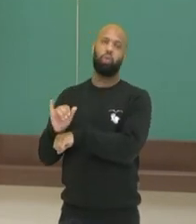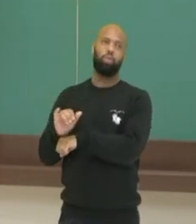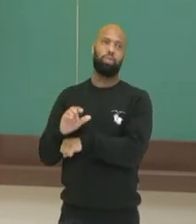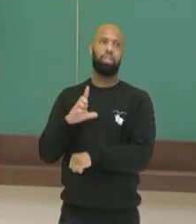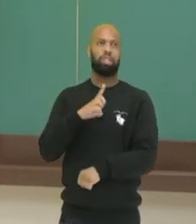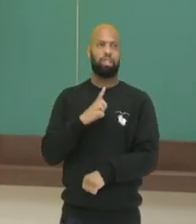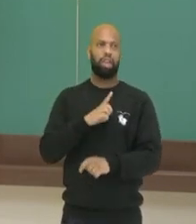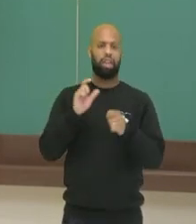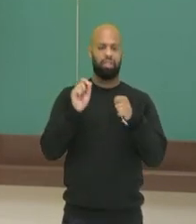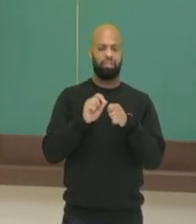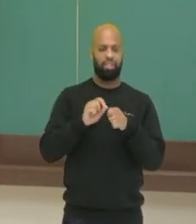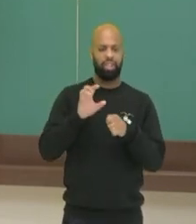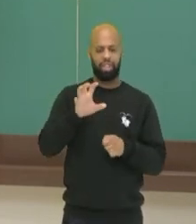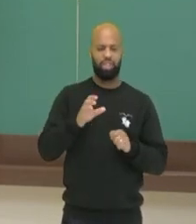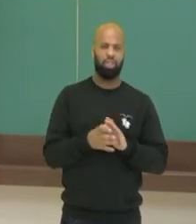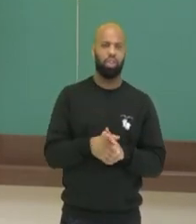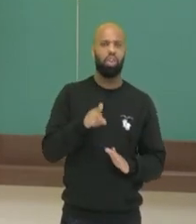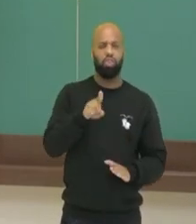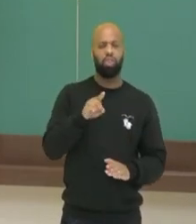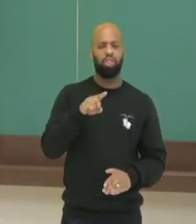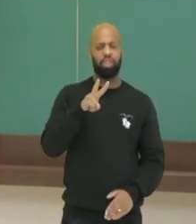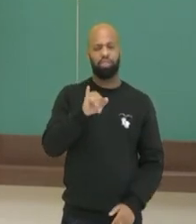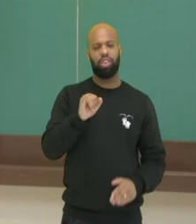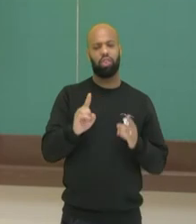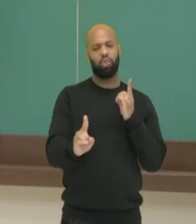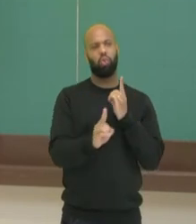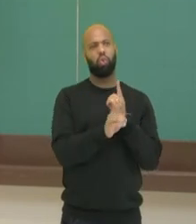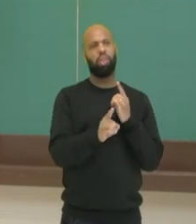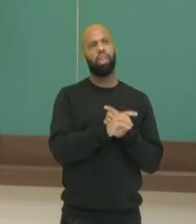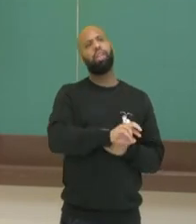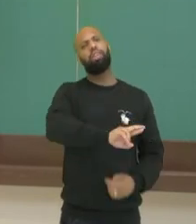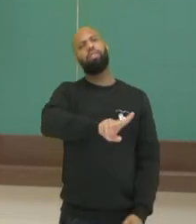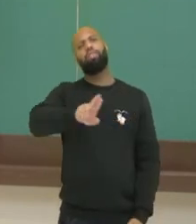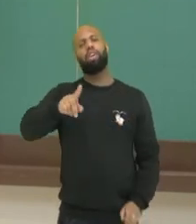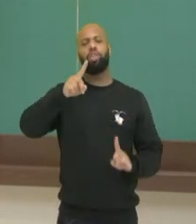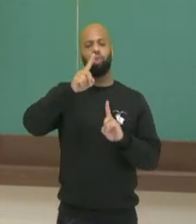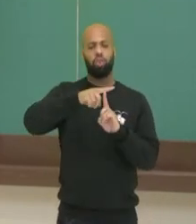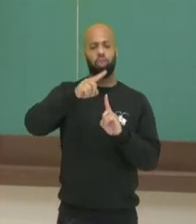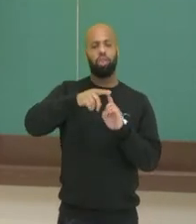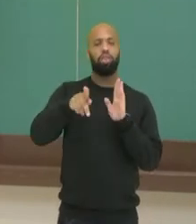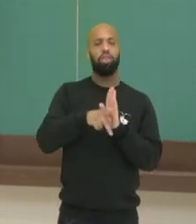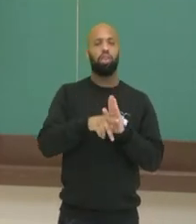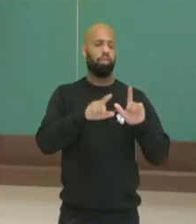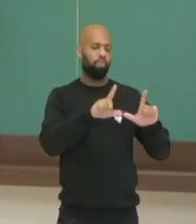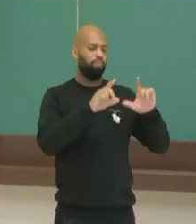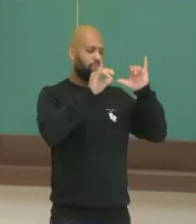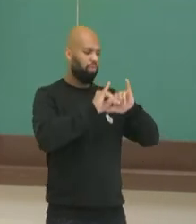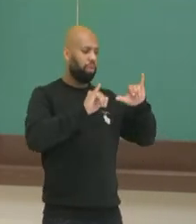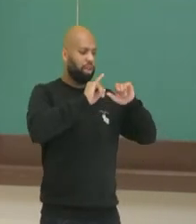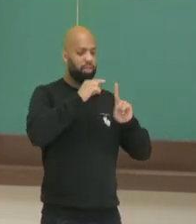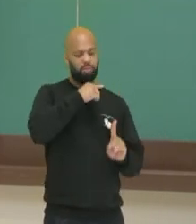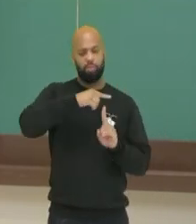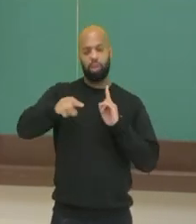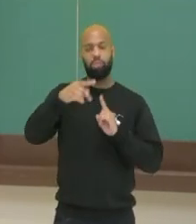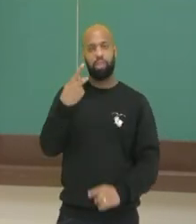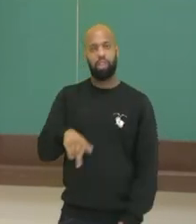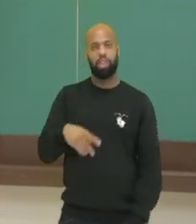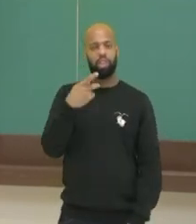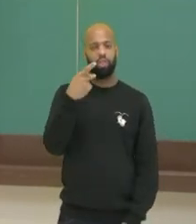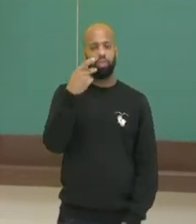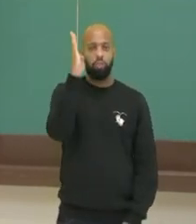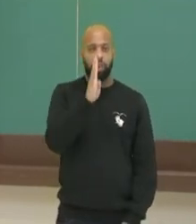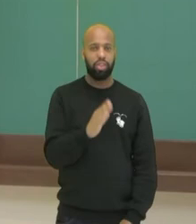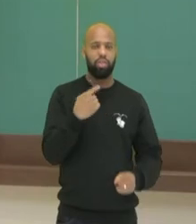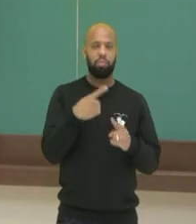fazem isso e vocês podem encontrar muitos por aí. E esse tipo de propaganda é proibida no Brasil. É uma propaganda abusiva,